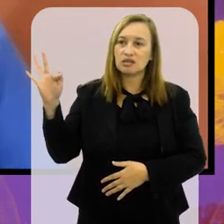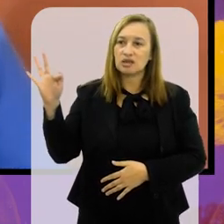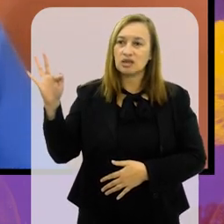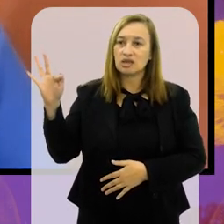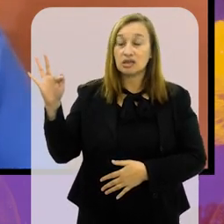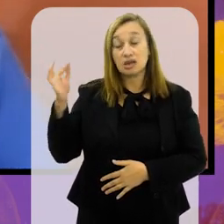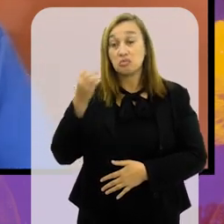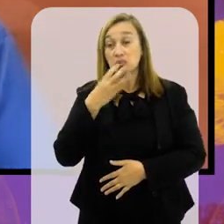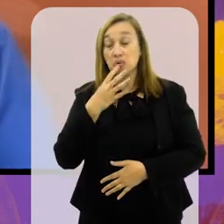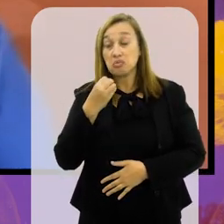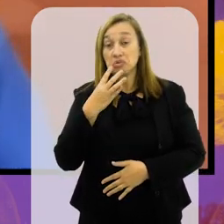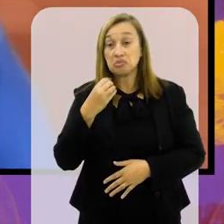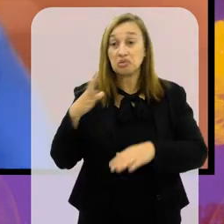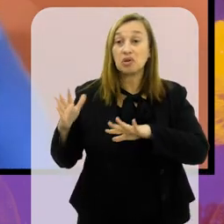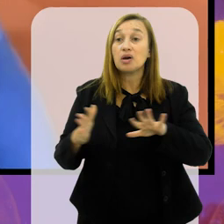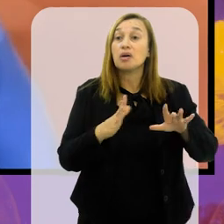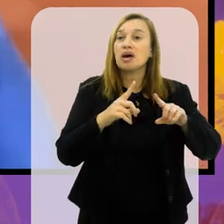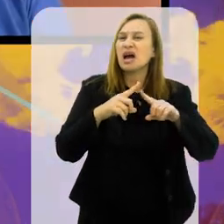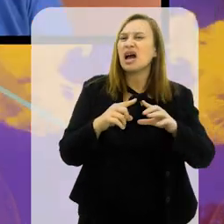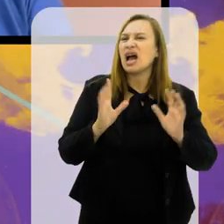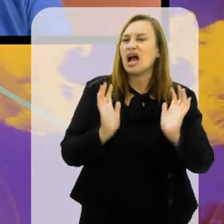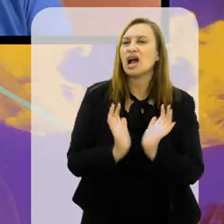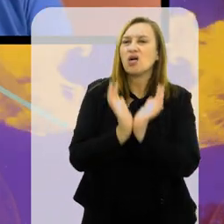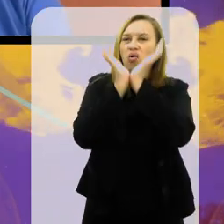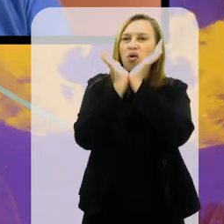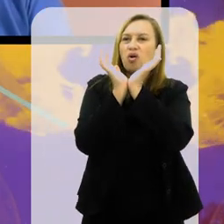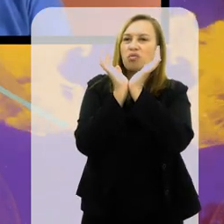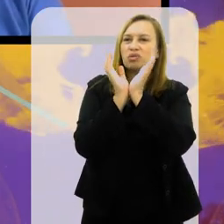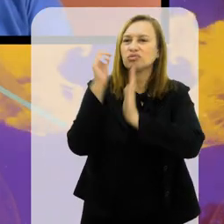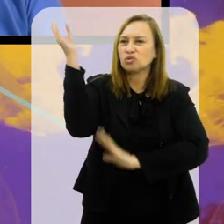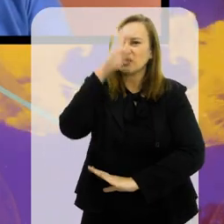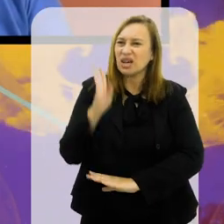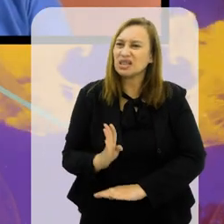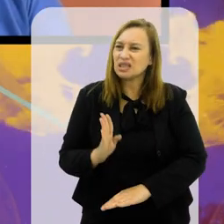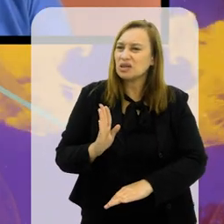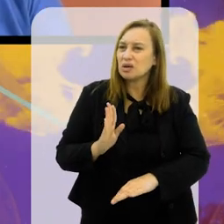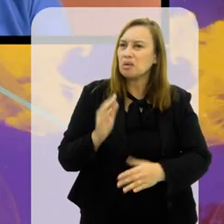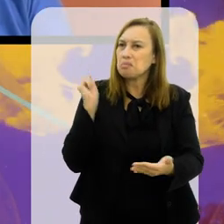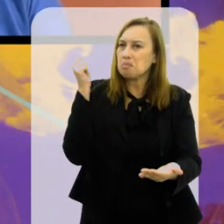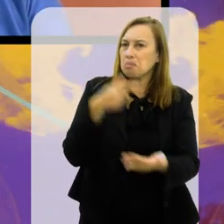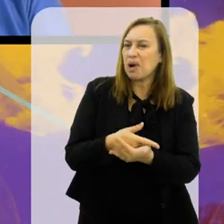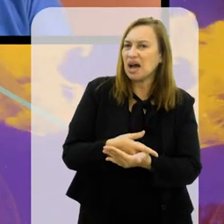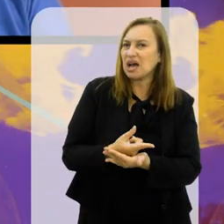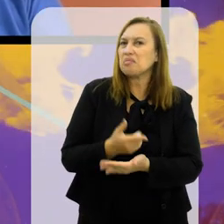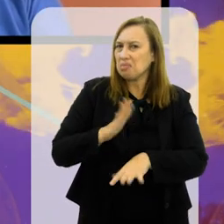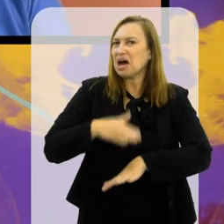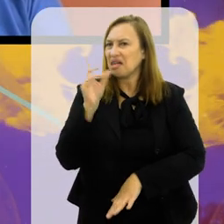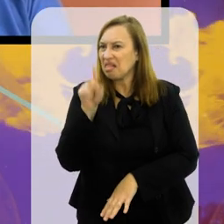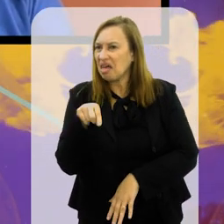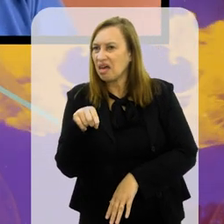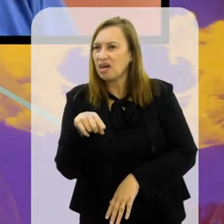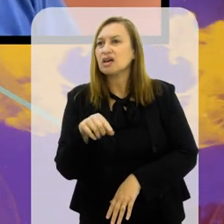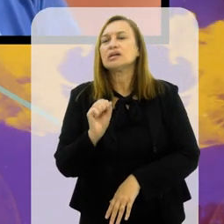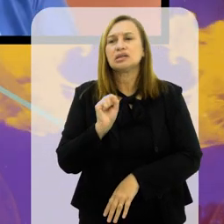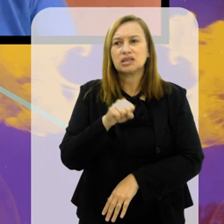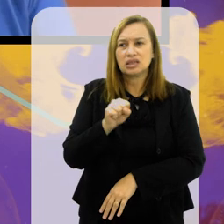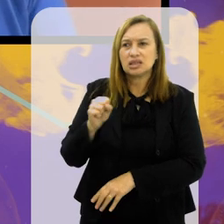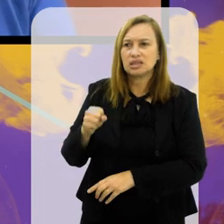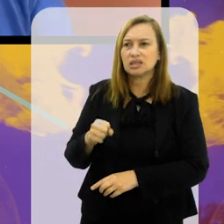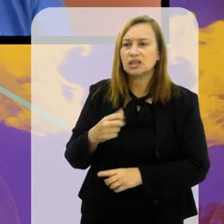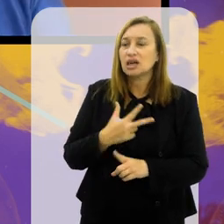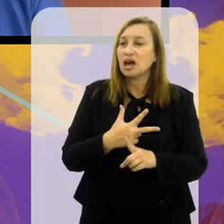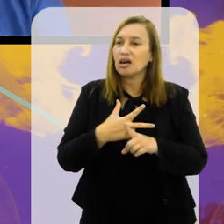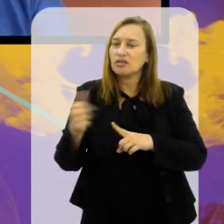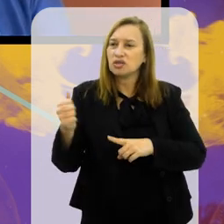nessa grana. É interessante, sim. Agora, a Copa do Brasil é que paga mais, né, Wellington? A Copa do Brasil